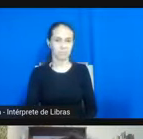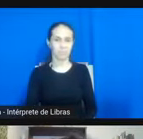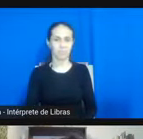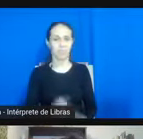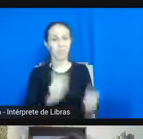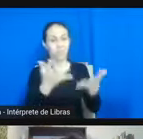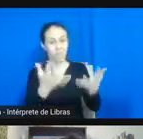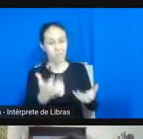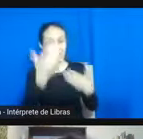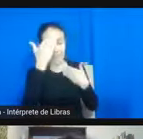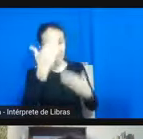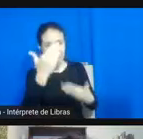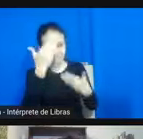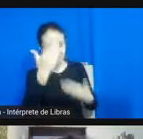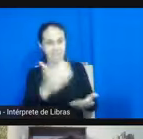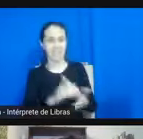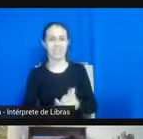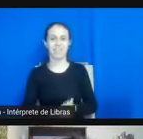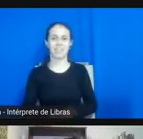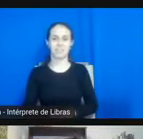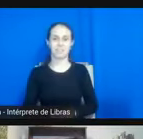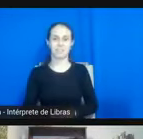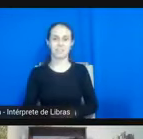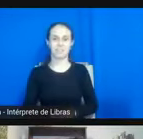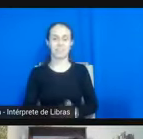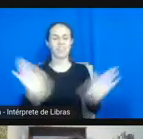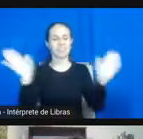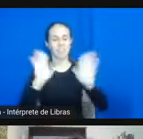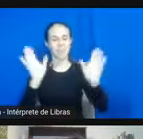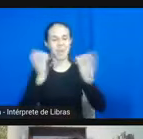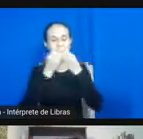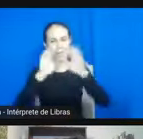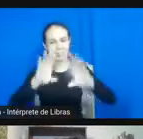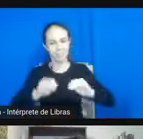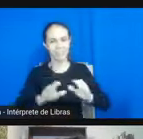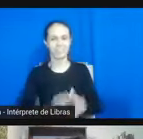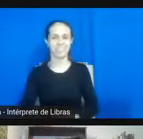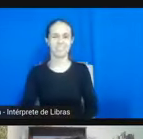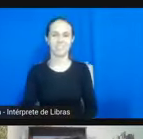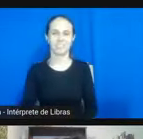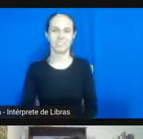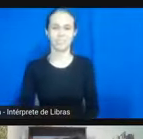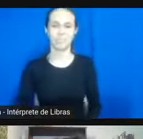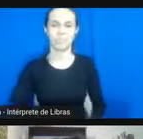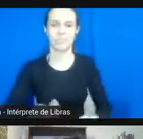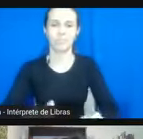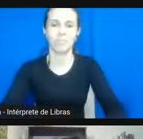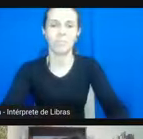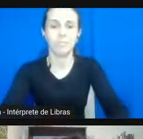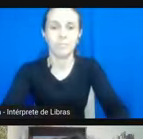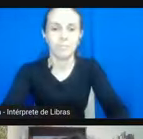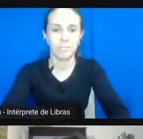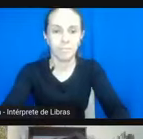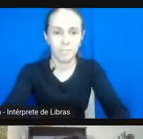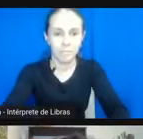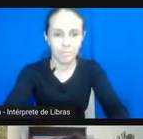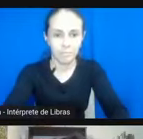incrível obrigada beijinhos tchau boa noite tchau tchau tchau tchau